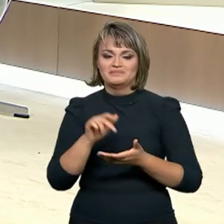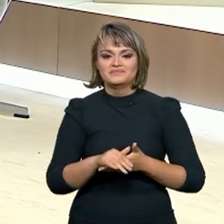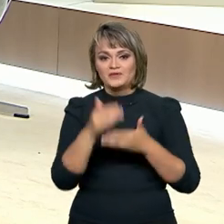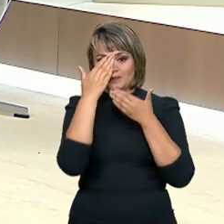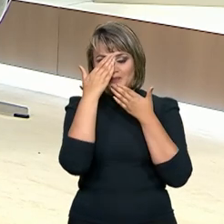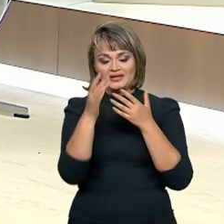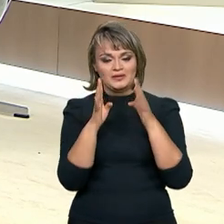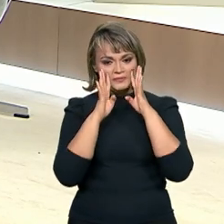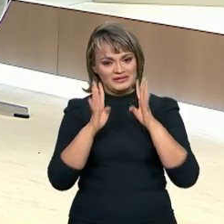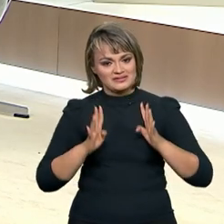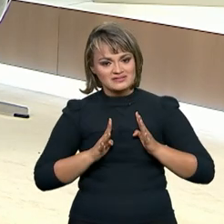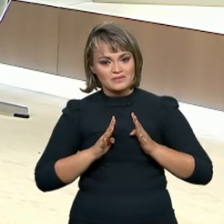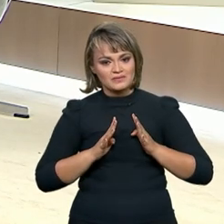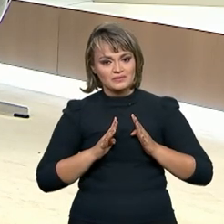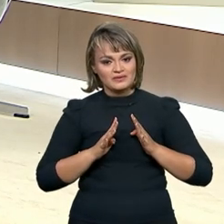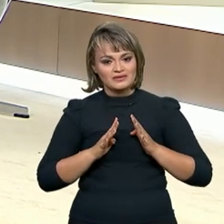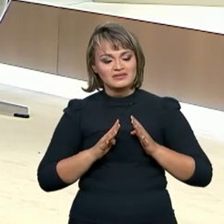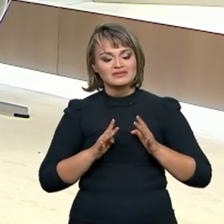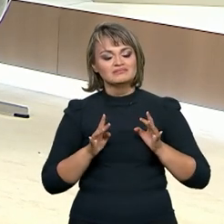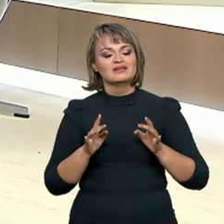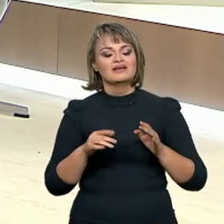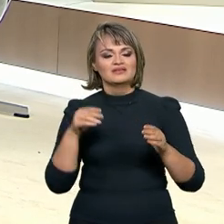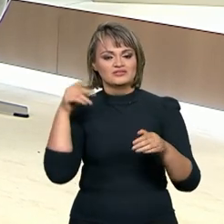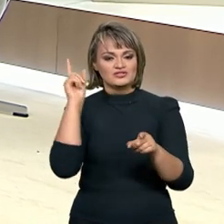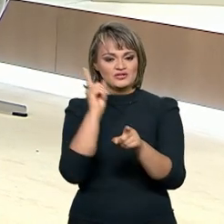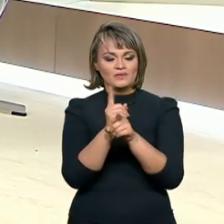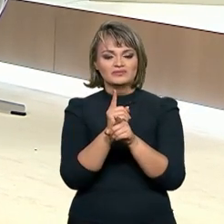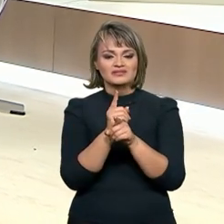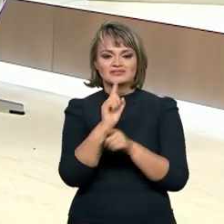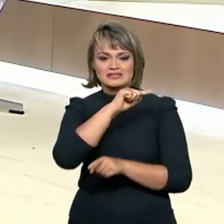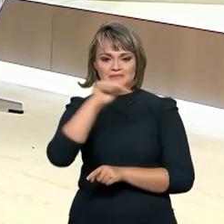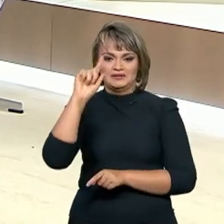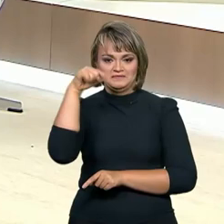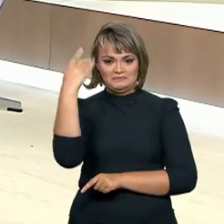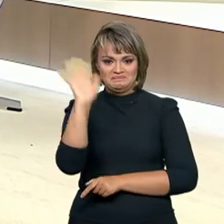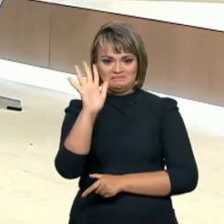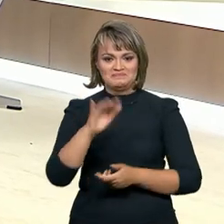Obrigado pela companhia e o Brasil continua em pauta aqui na TV Brasil.